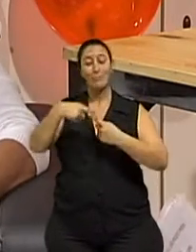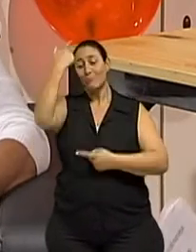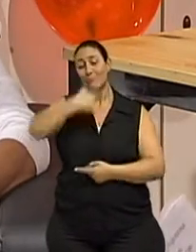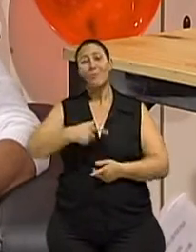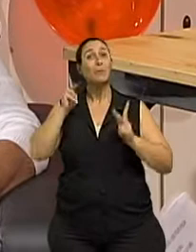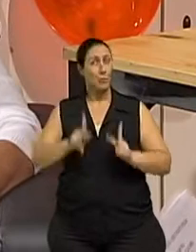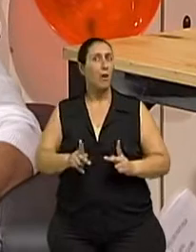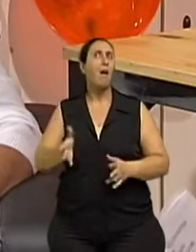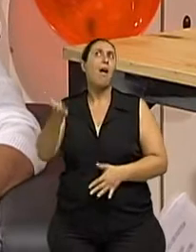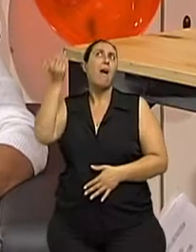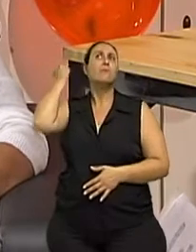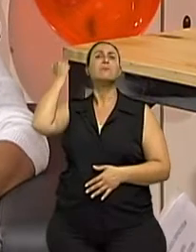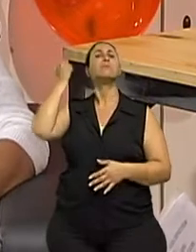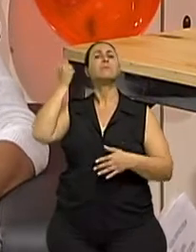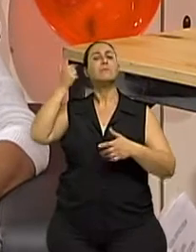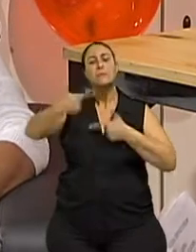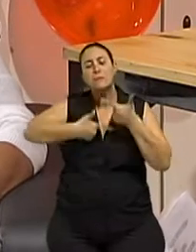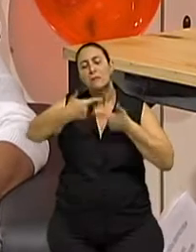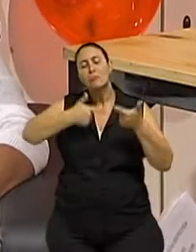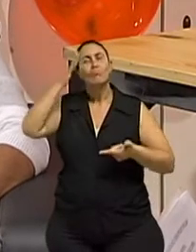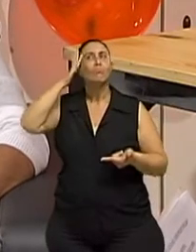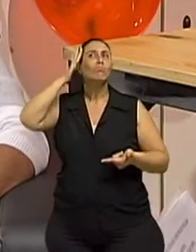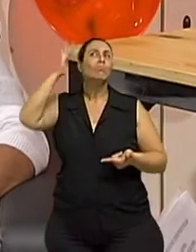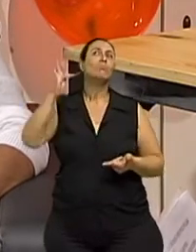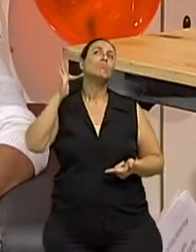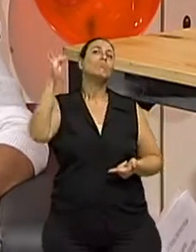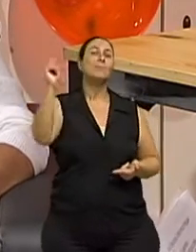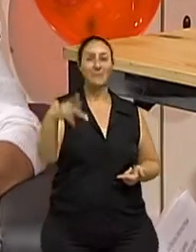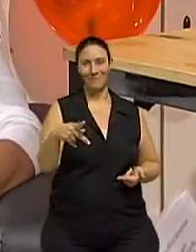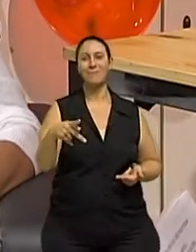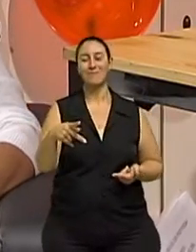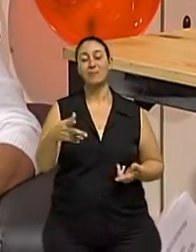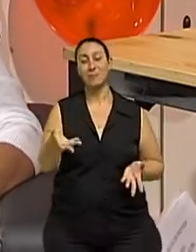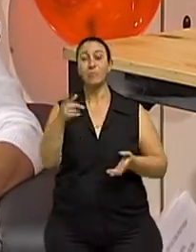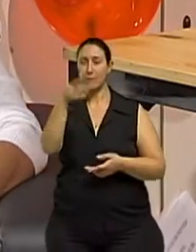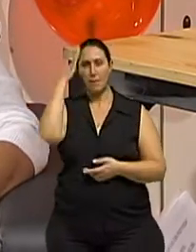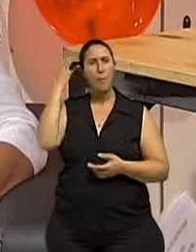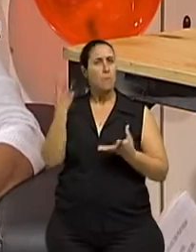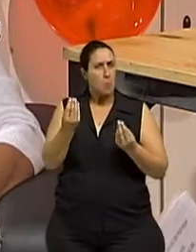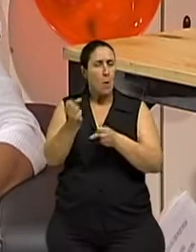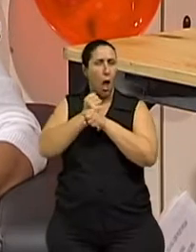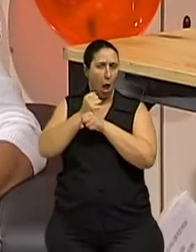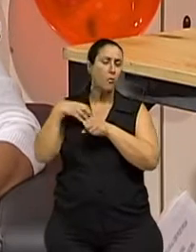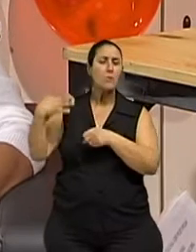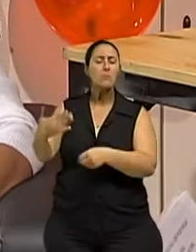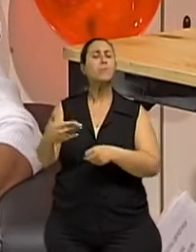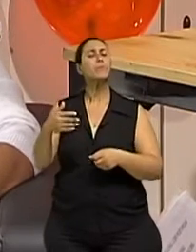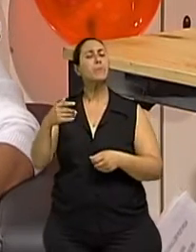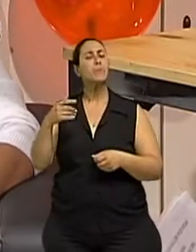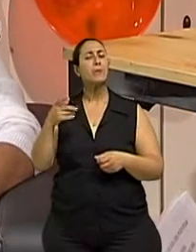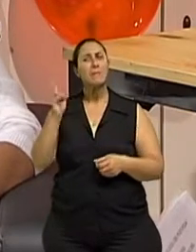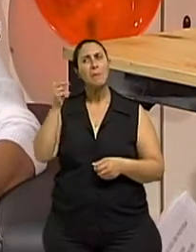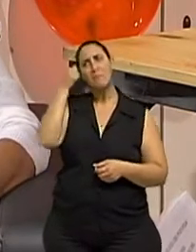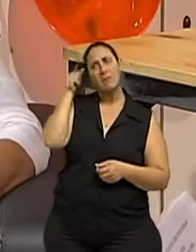realizar com uma coisa diferente. Enfim, o que durante muito tempo a gente pensava sempre em